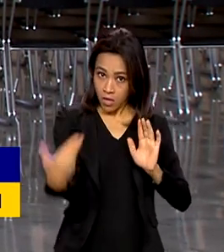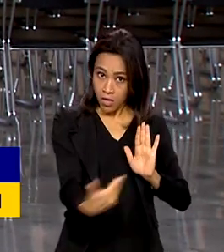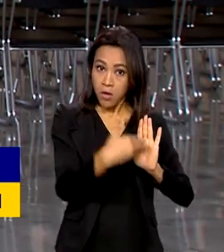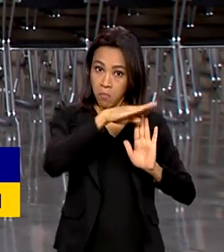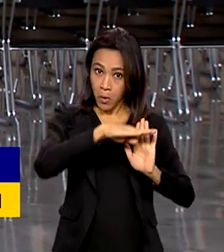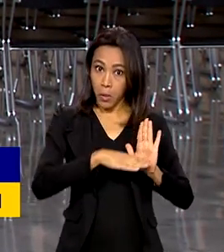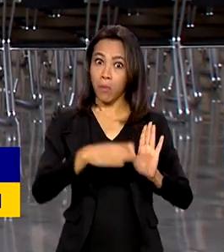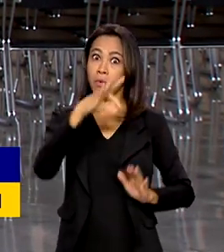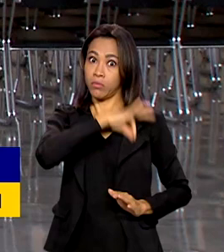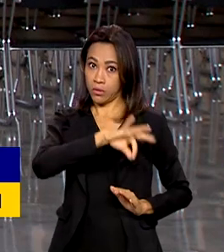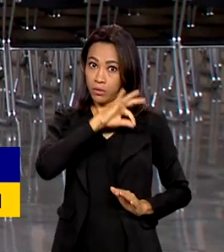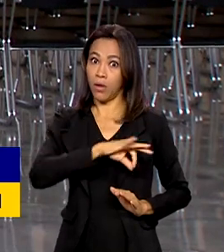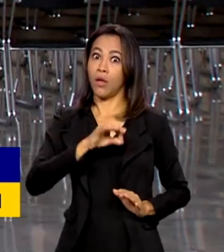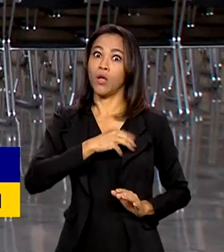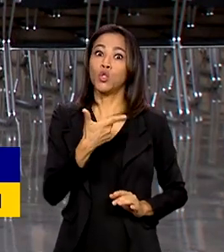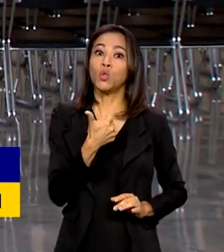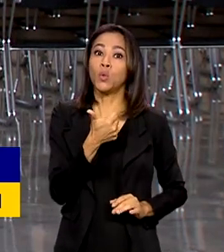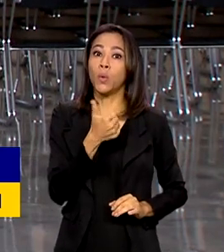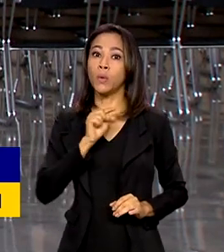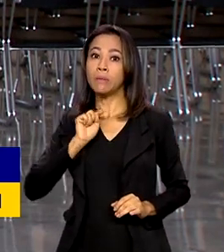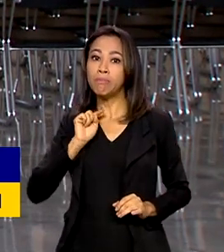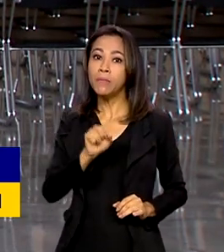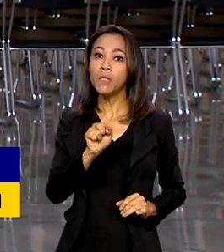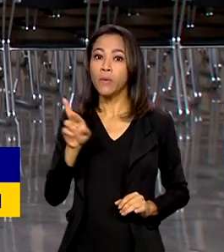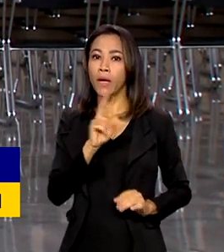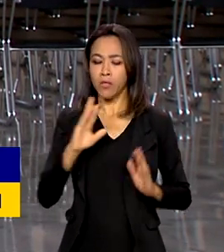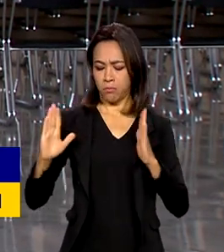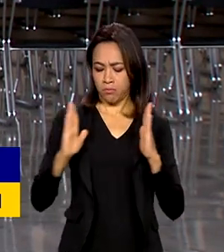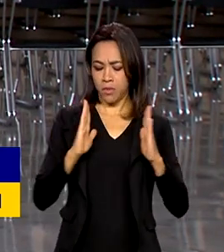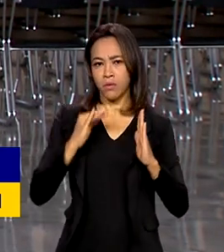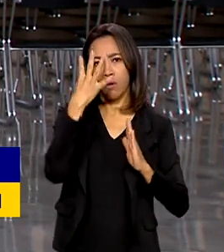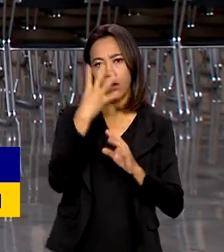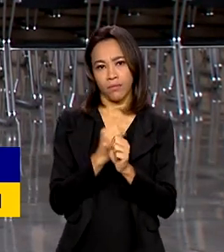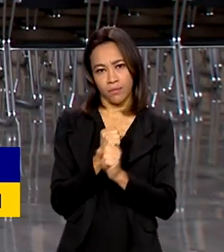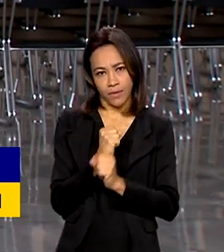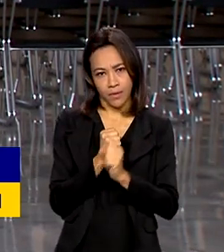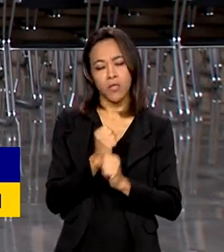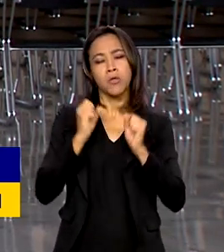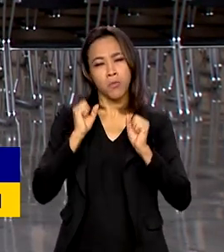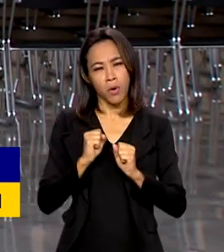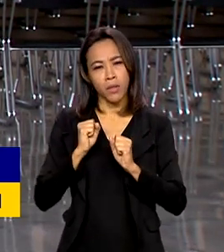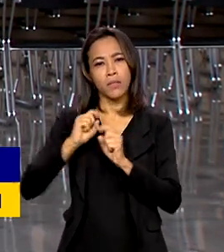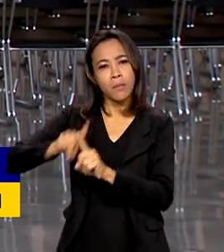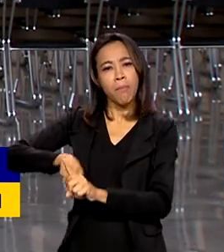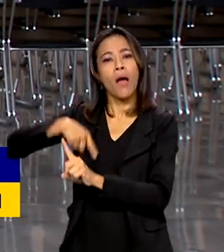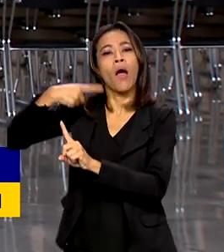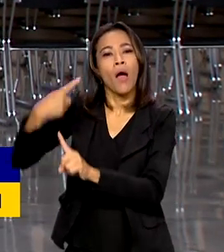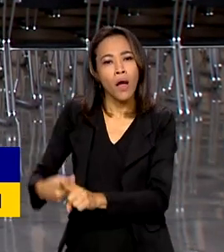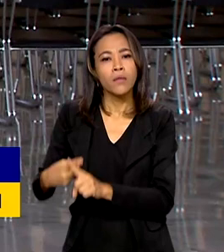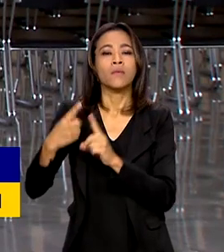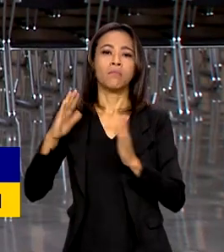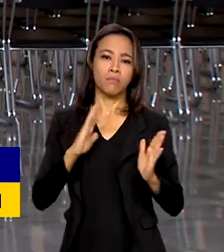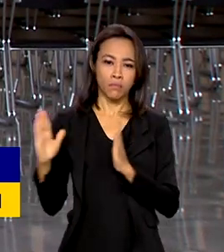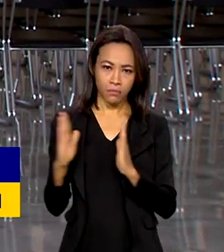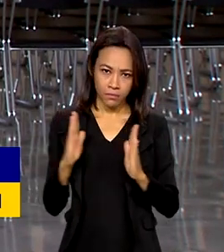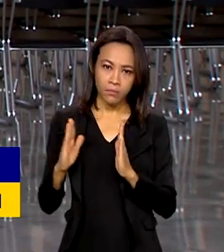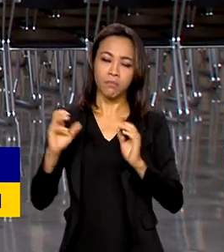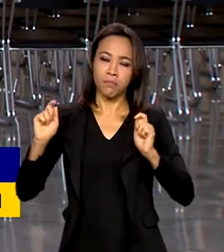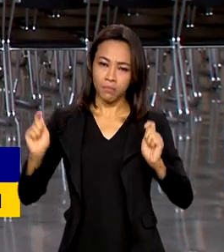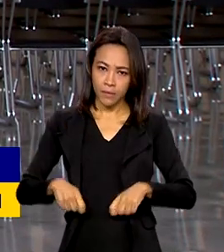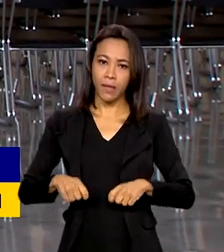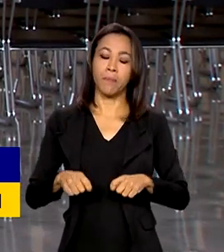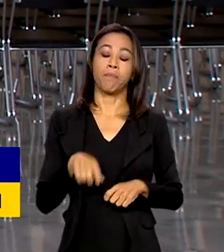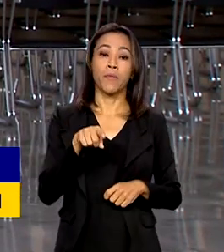remuneração mensal de 12 mil reais pelo período de 4 anos que podem ser prorrogados por igual período. As inscrições